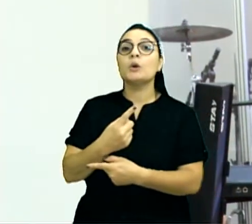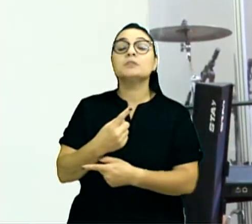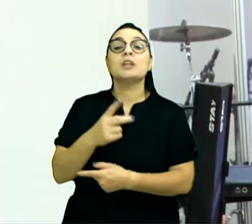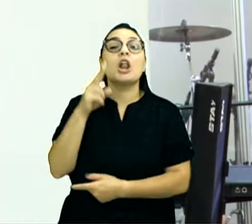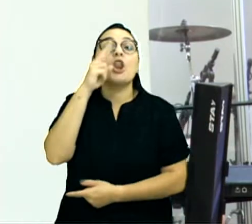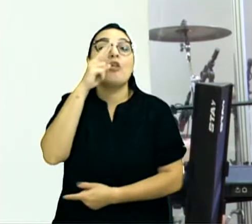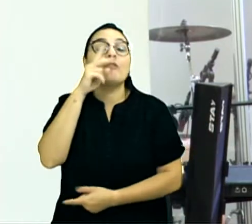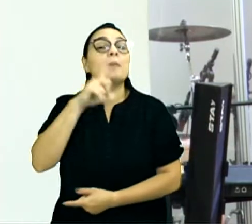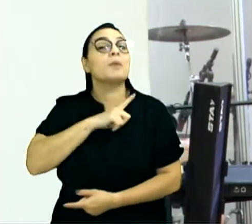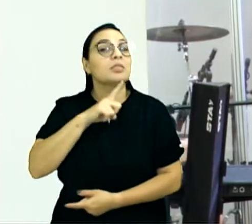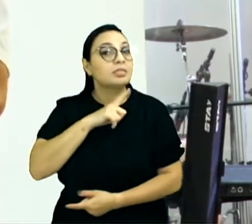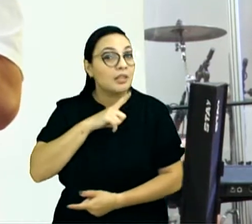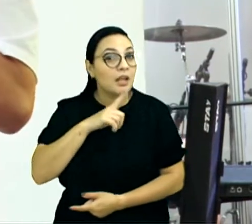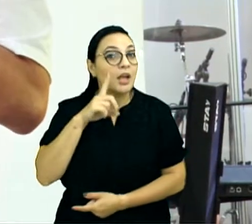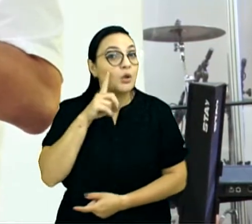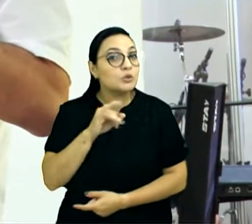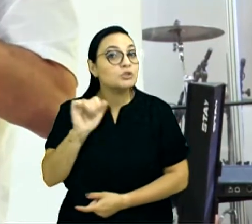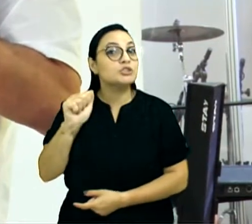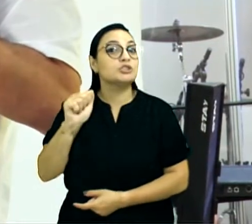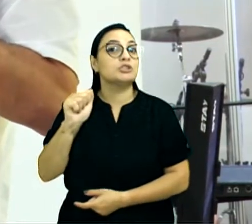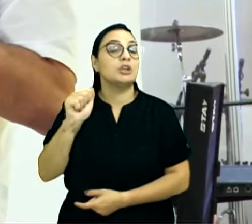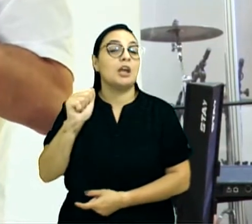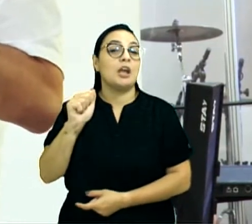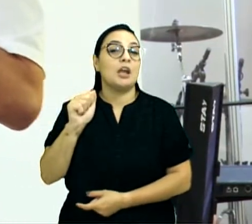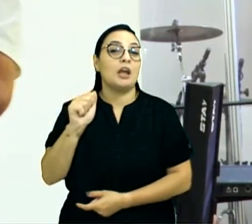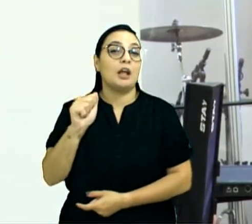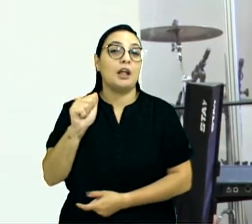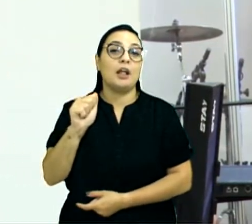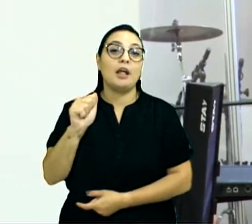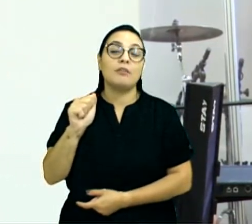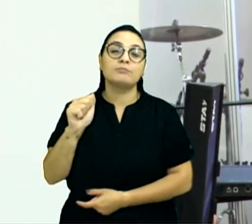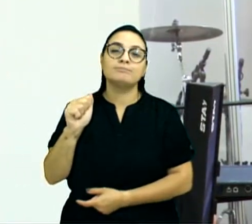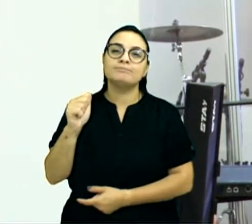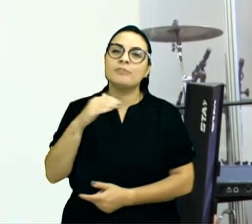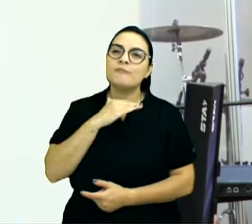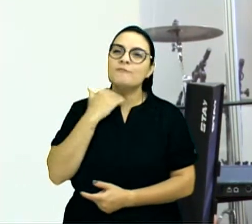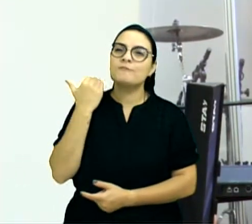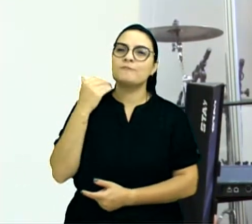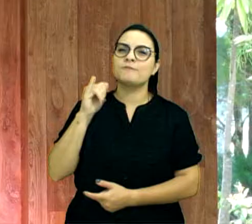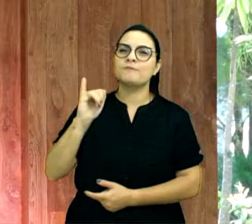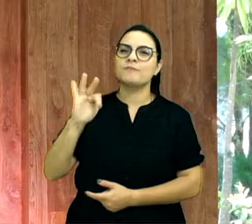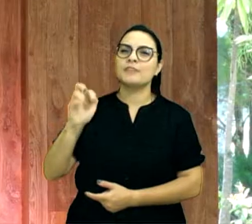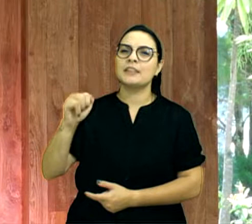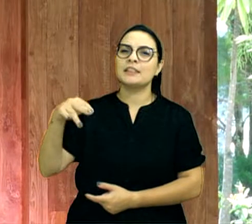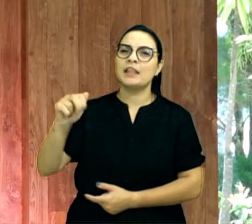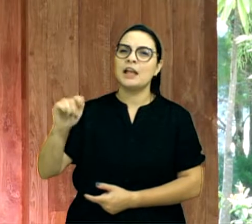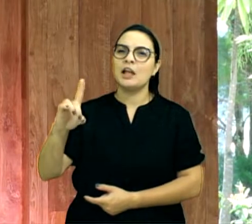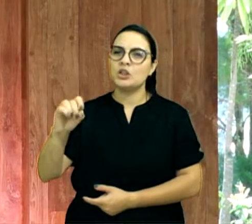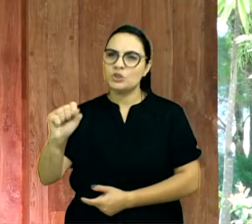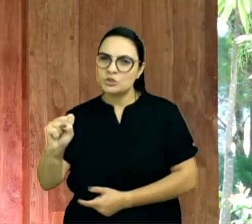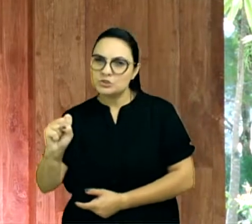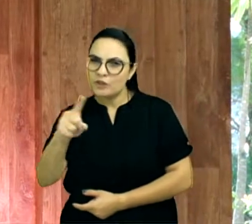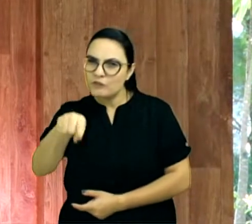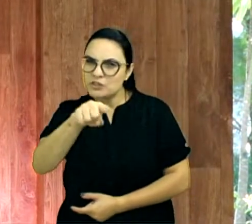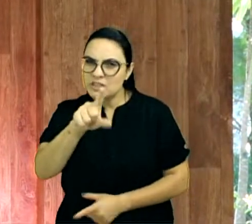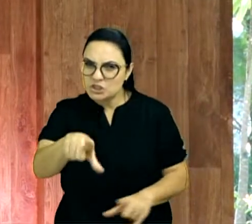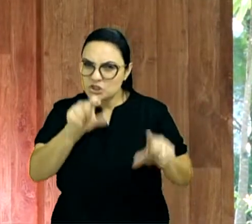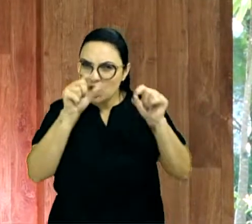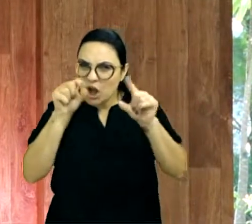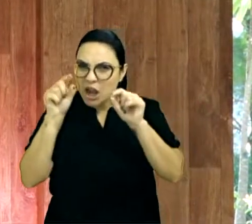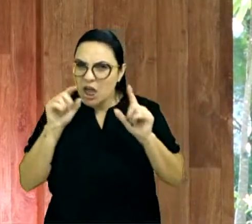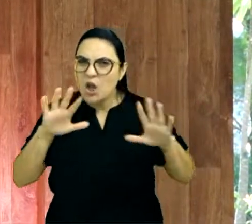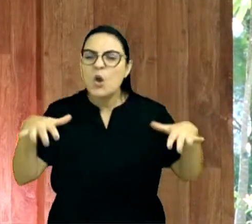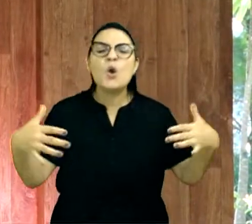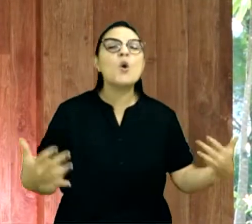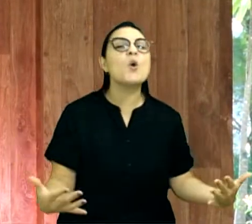finados, e nós vamos para o evangelismo de finados. E a minha pergunta é, você já escolheu o seu cemitério? Pergunta